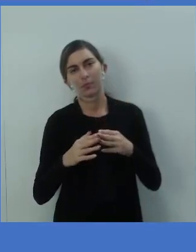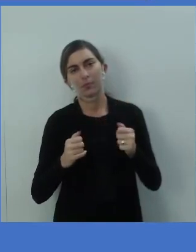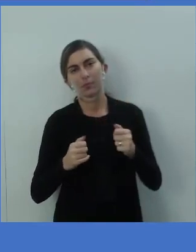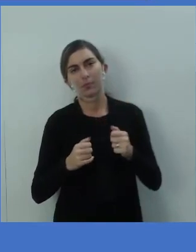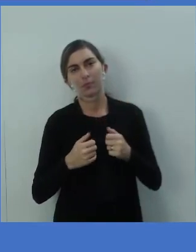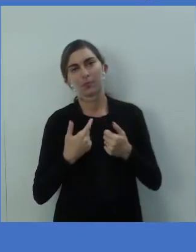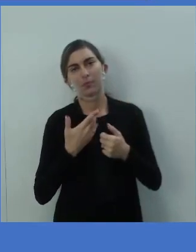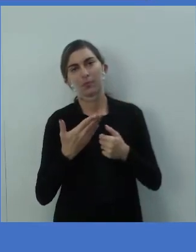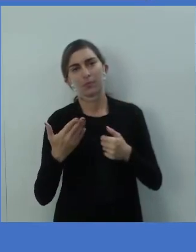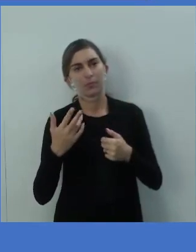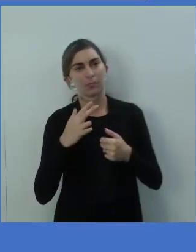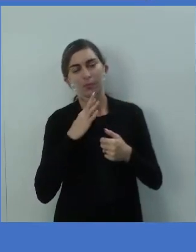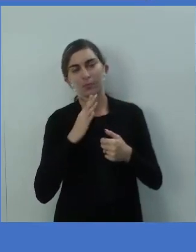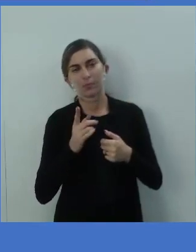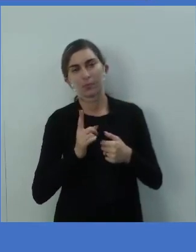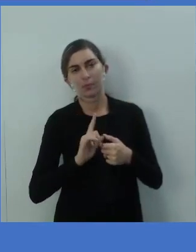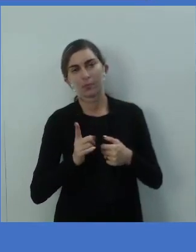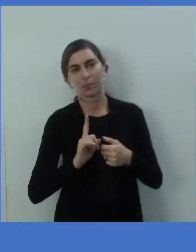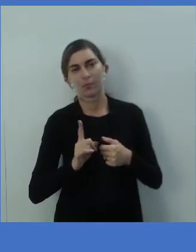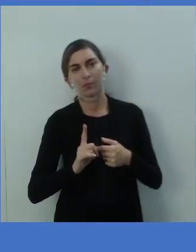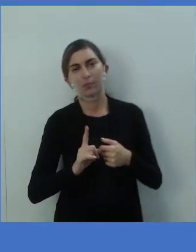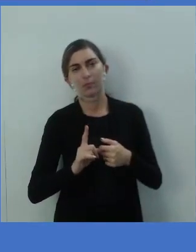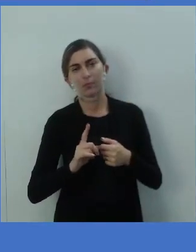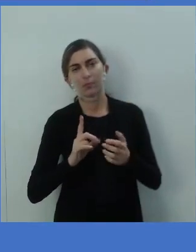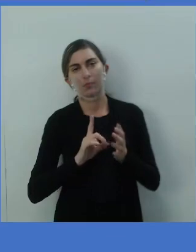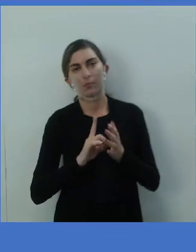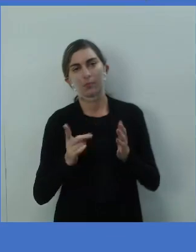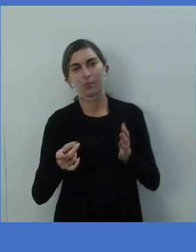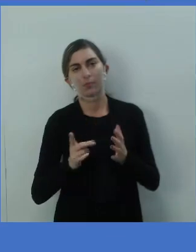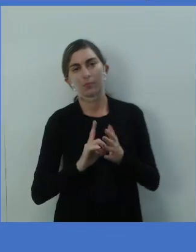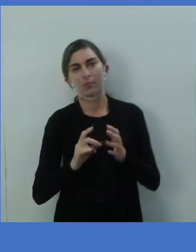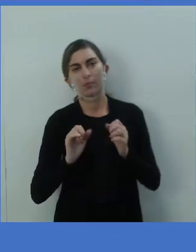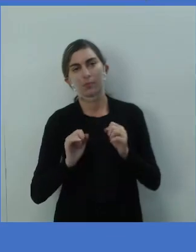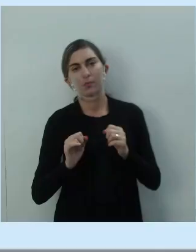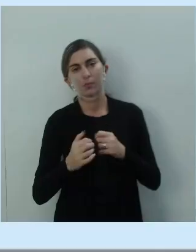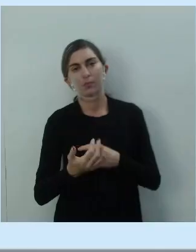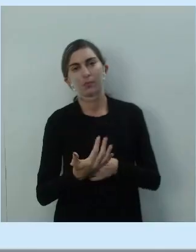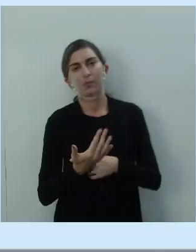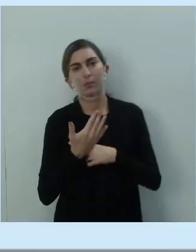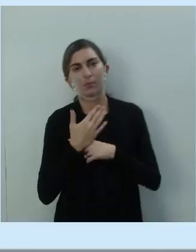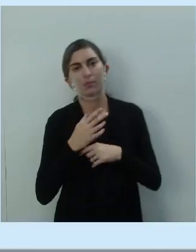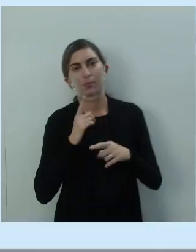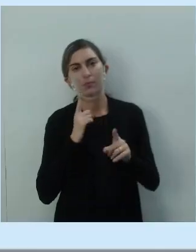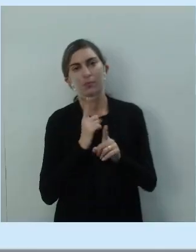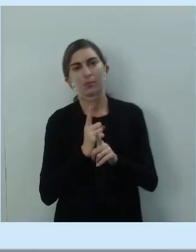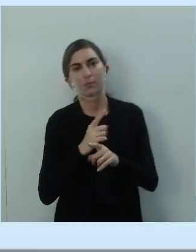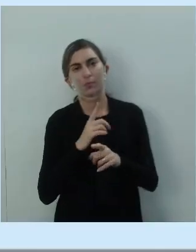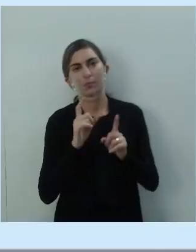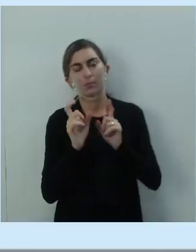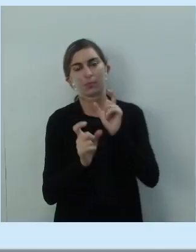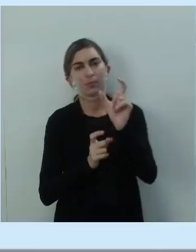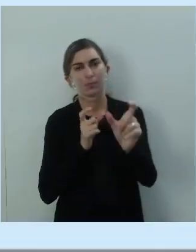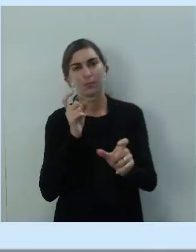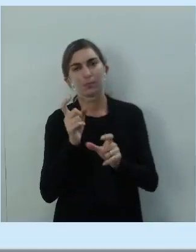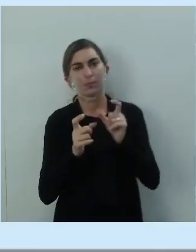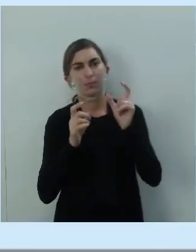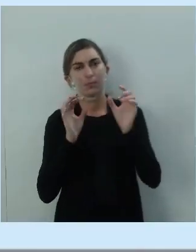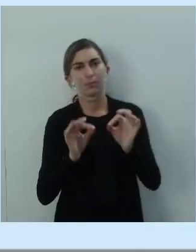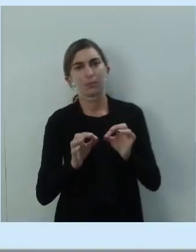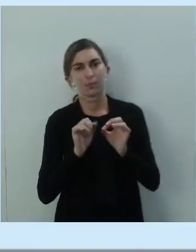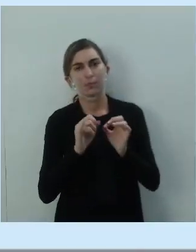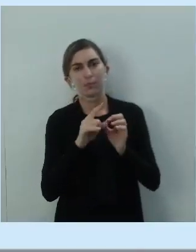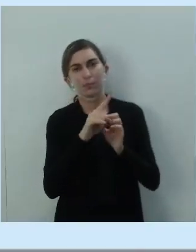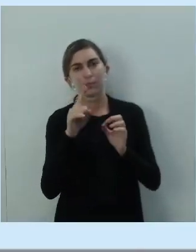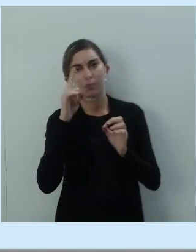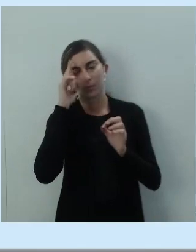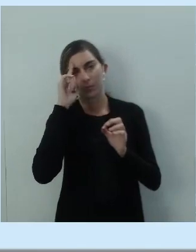para quem você não conhece e o dicionário pode ajudar a você encontrar as palavras corretas caso você não